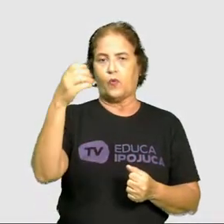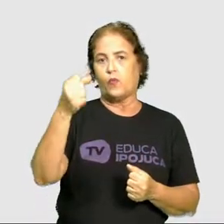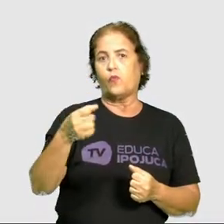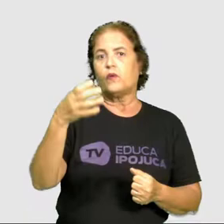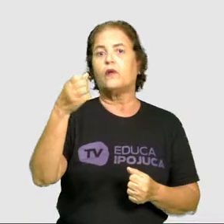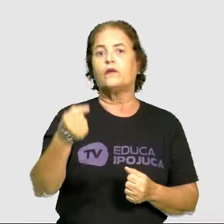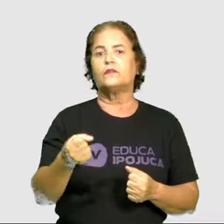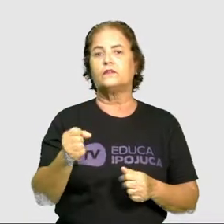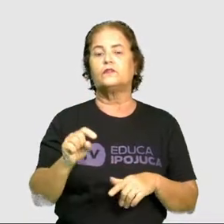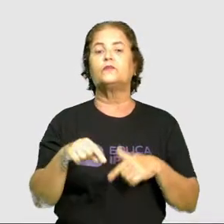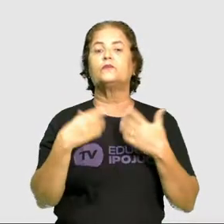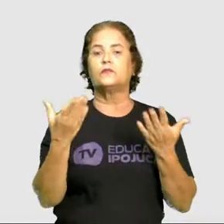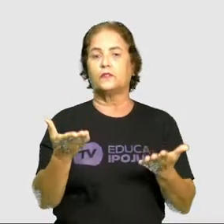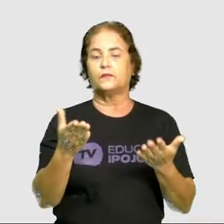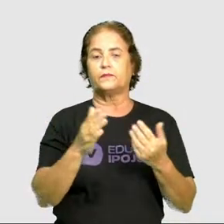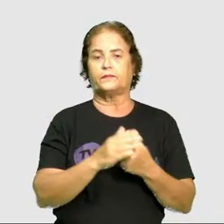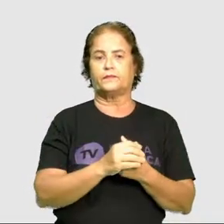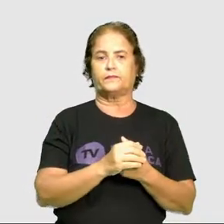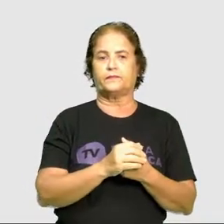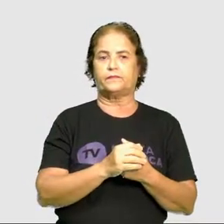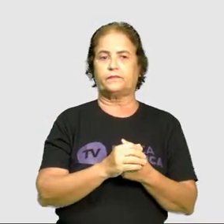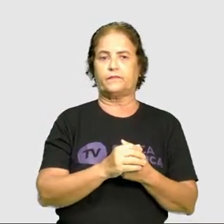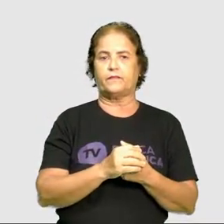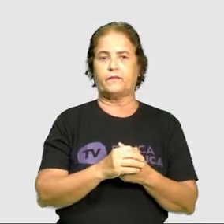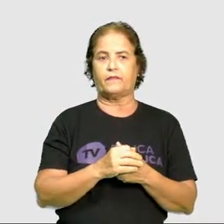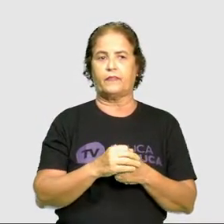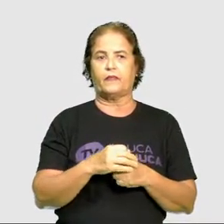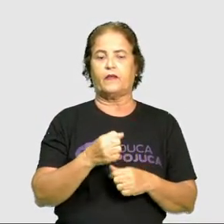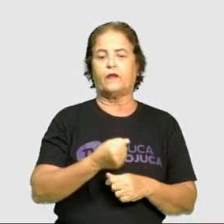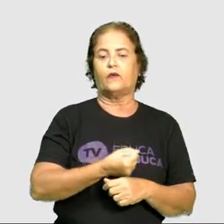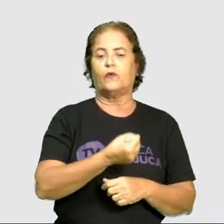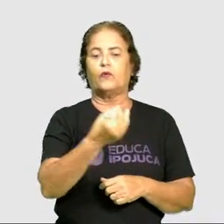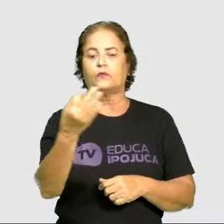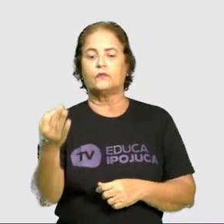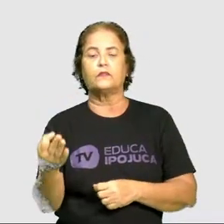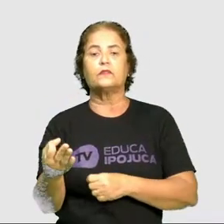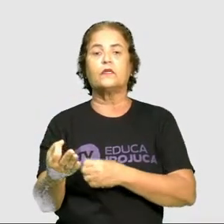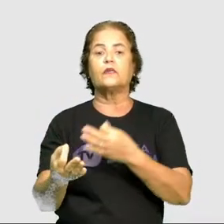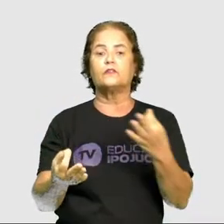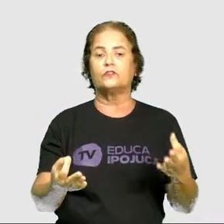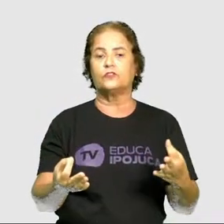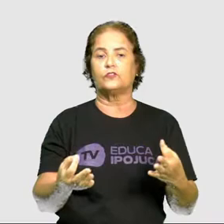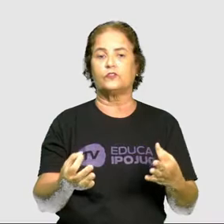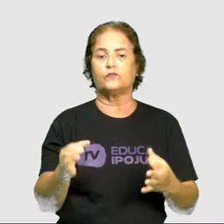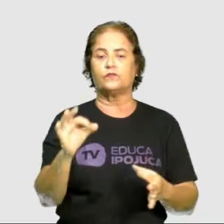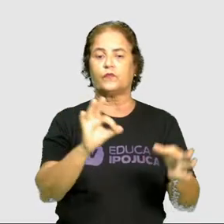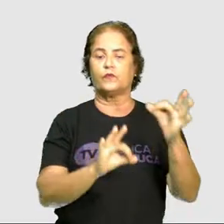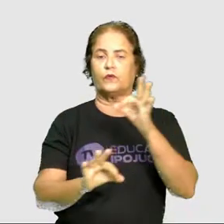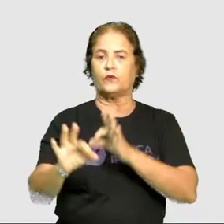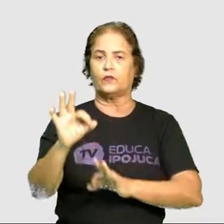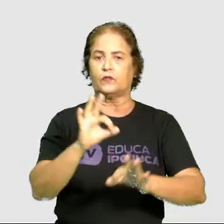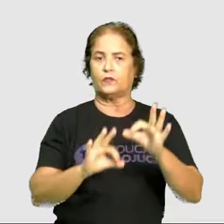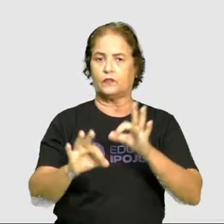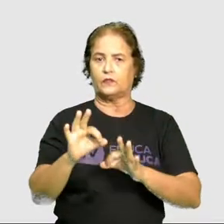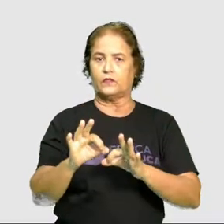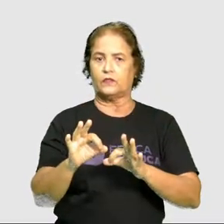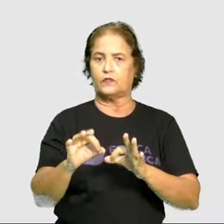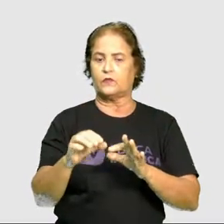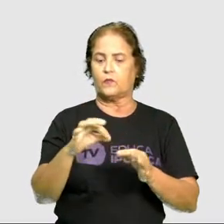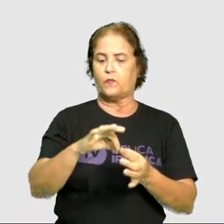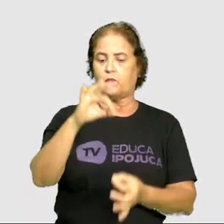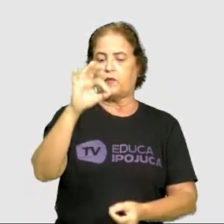poderia ser o quê? A questão da contagem, ordenação, medição, ou codificação.